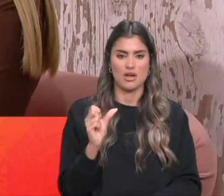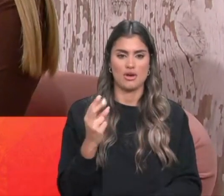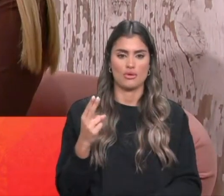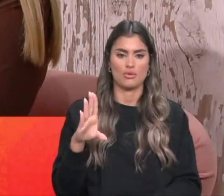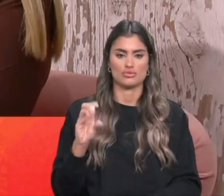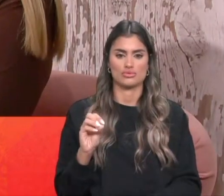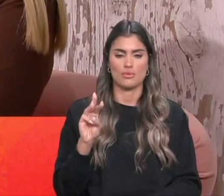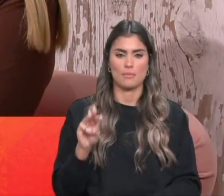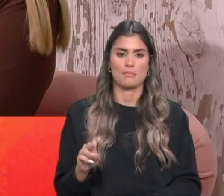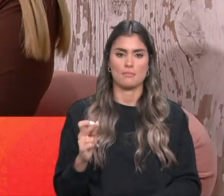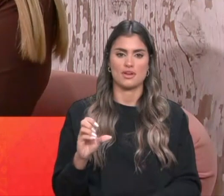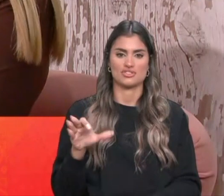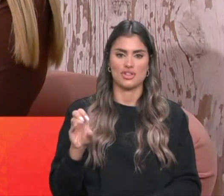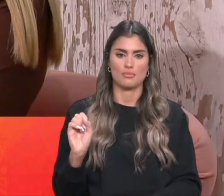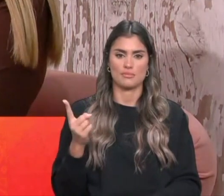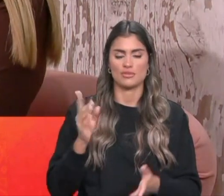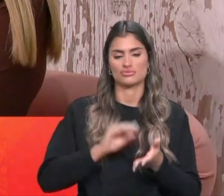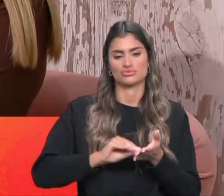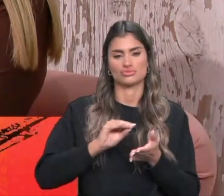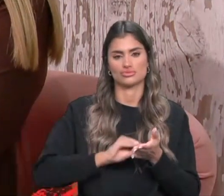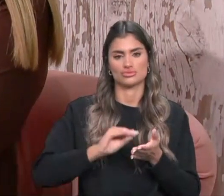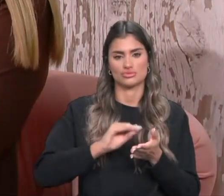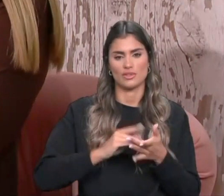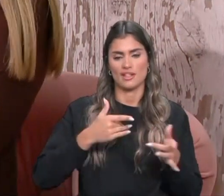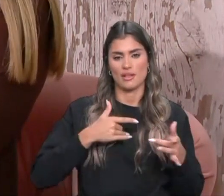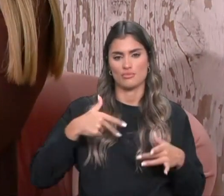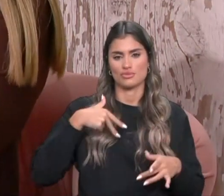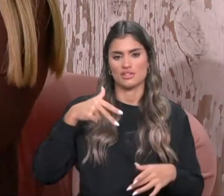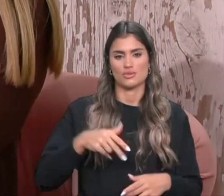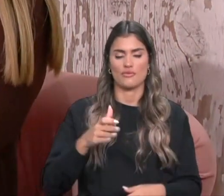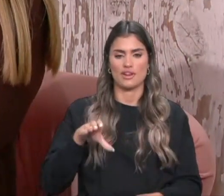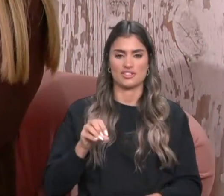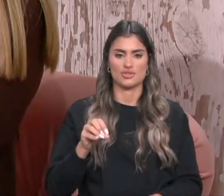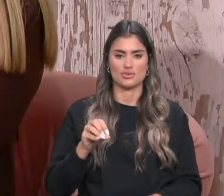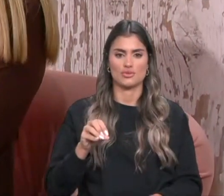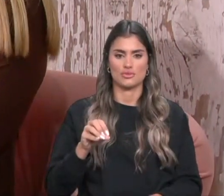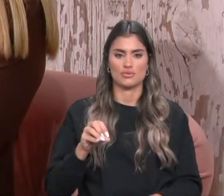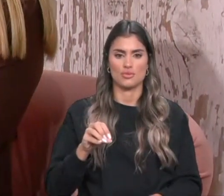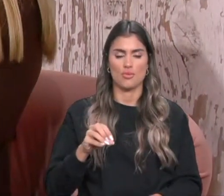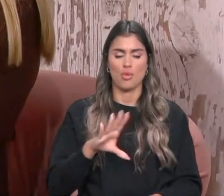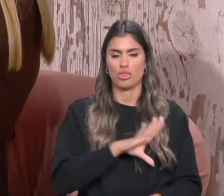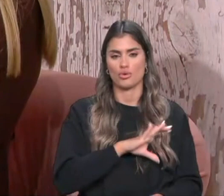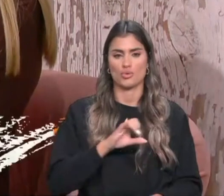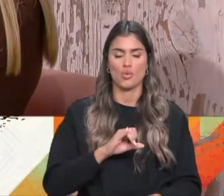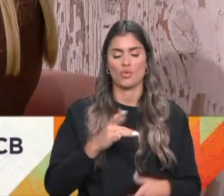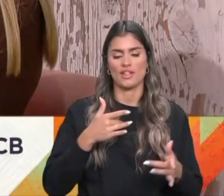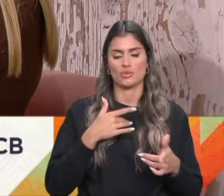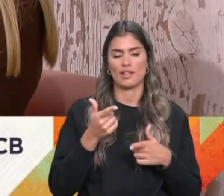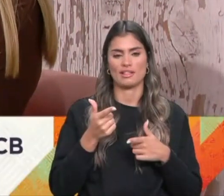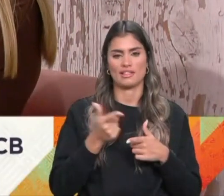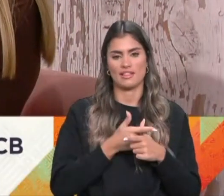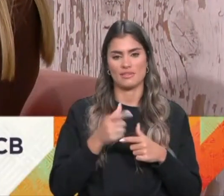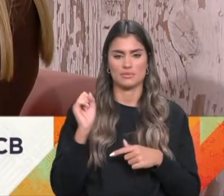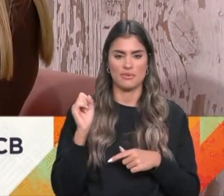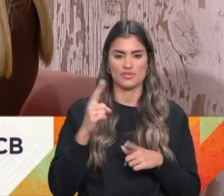primeiro grande empresário teatral de Portugal, o Francisco Palha, que era o dono do Teatro da Trindade, para ser ali estreada em